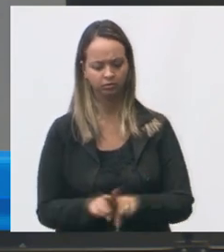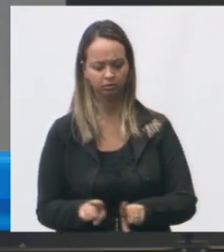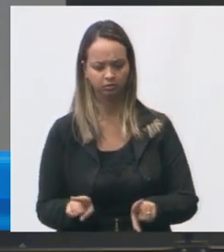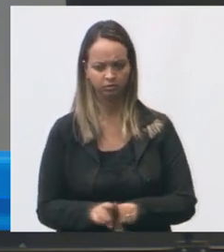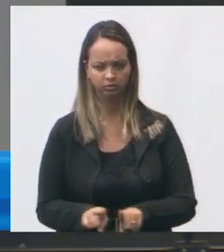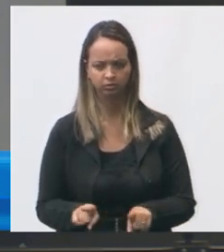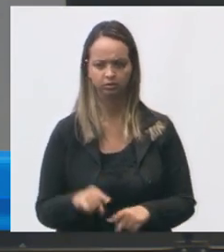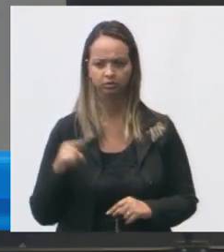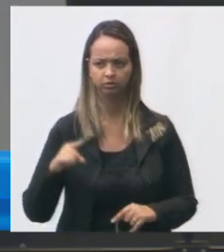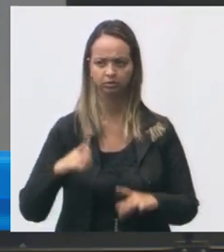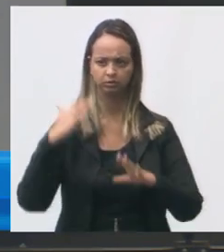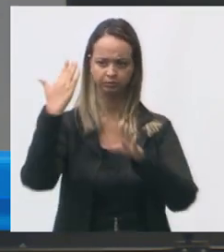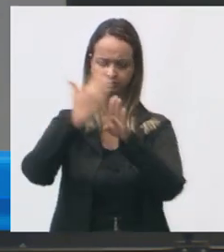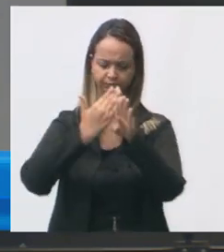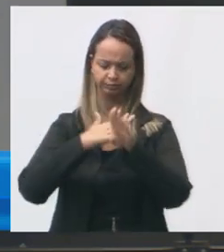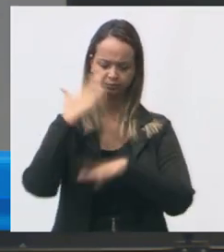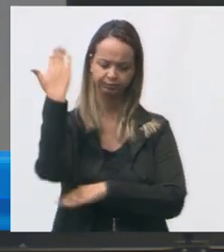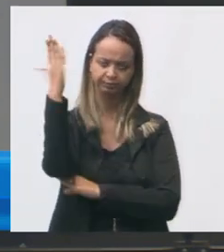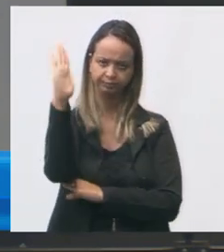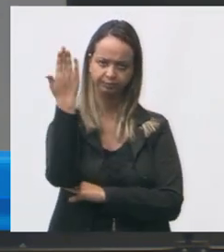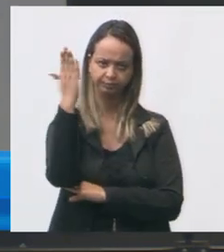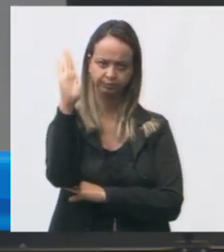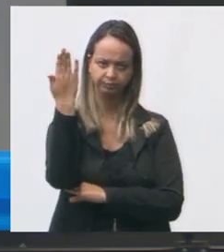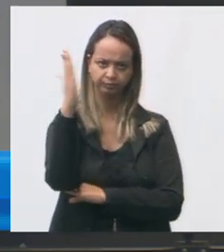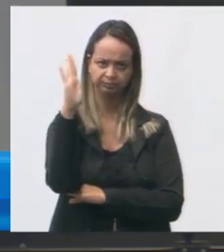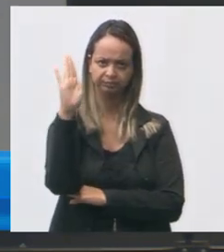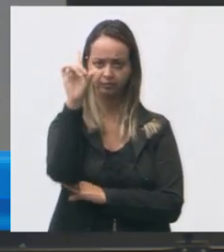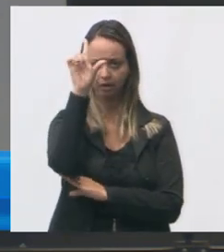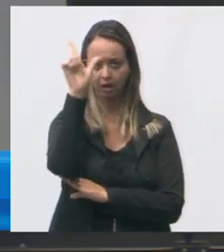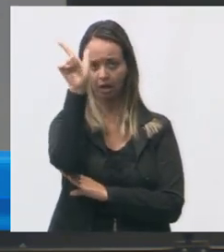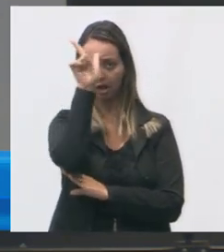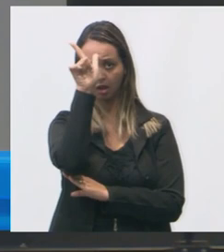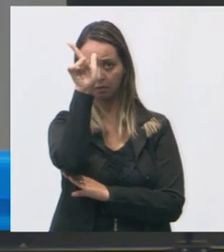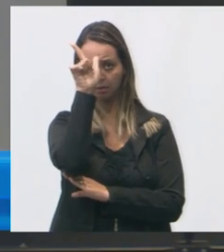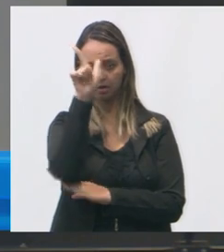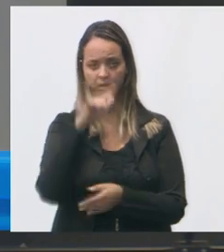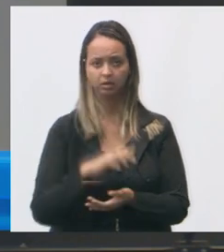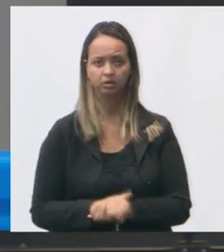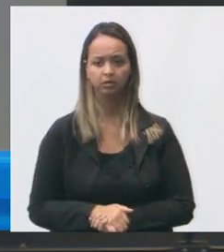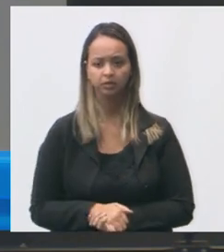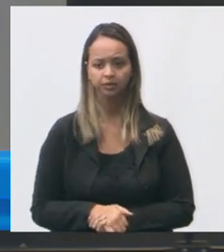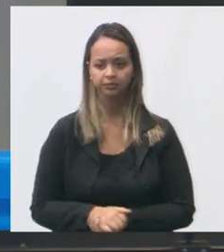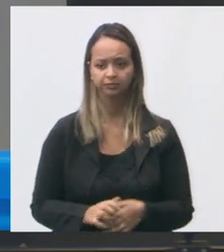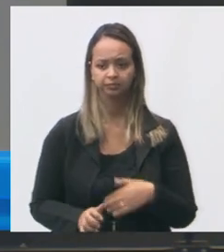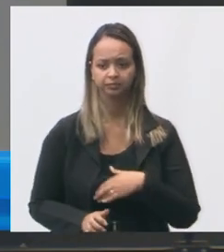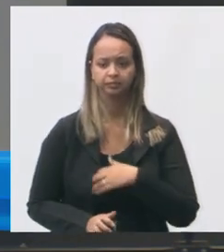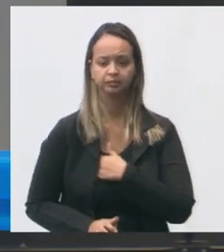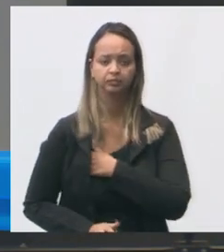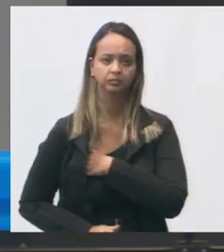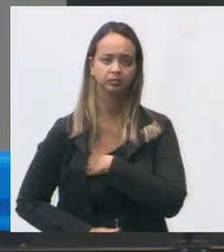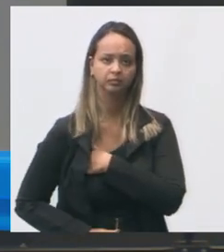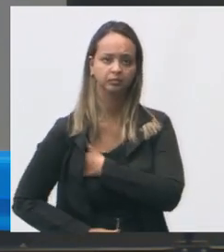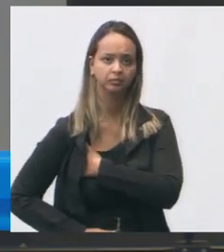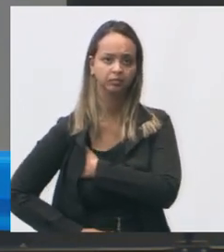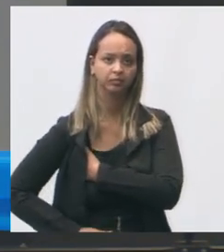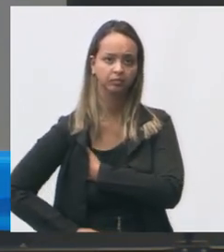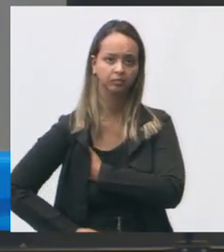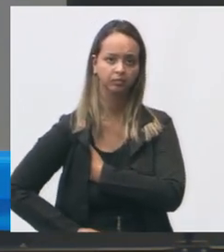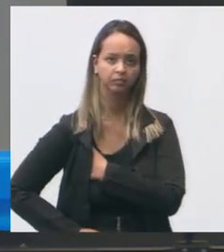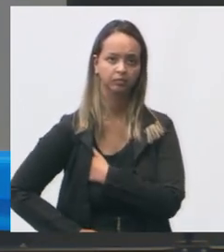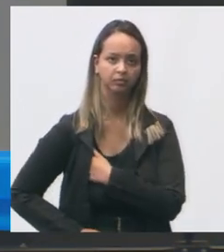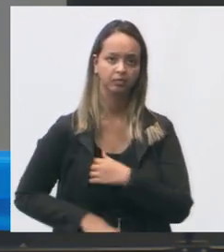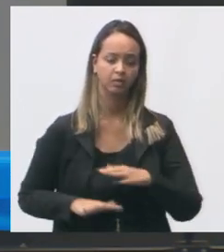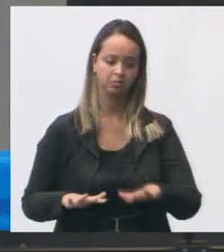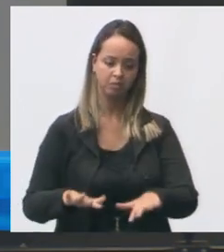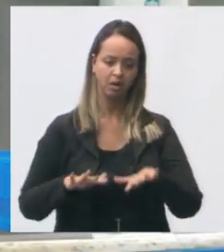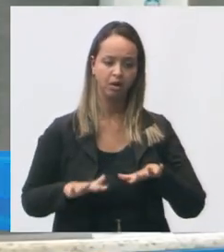madeira alemã ainda não é galpão não aqui é a garagem só fica carro parado aqui é um galpão aqui é um galpão